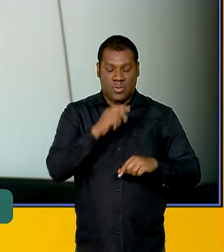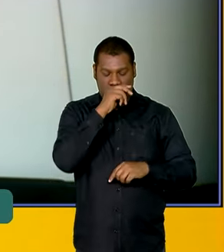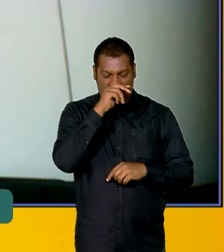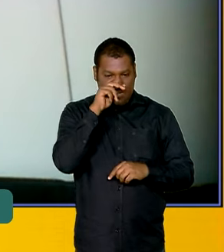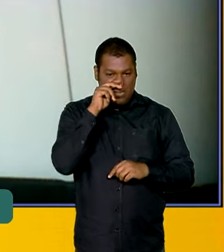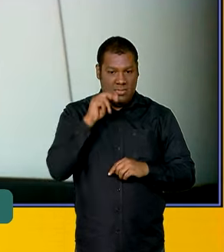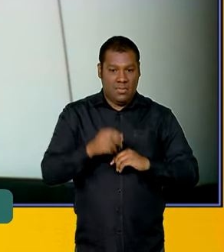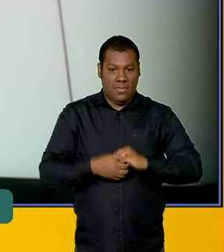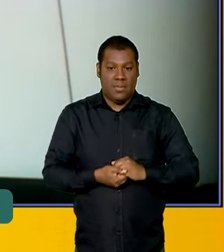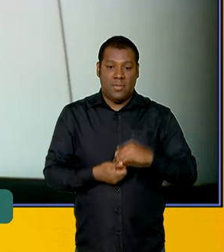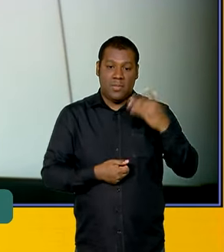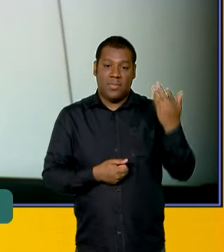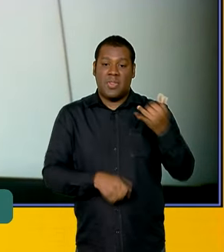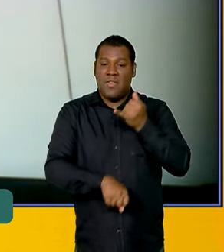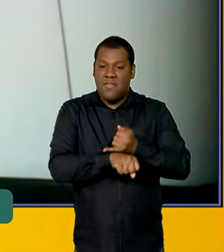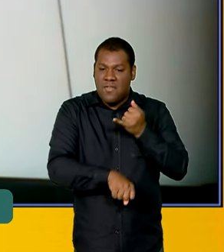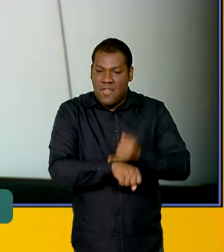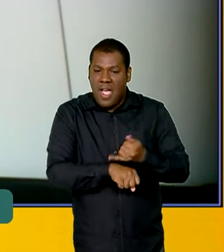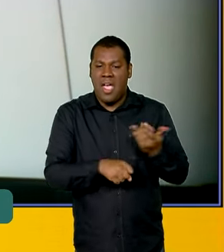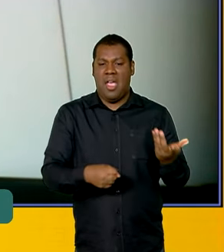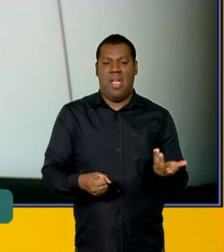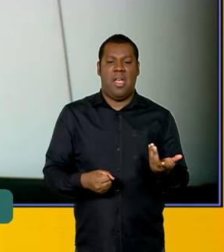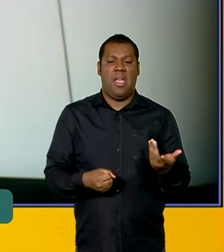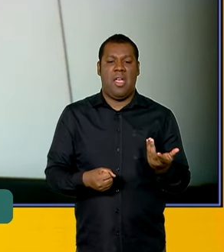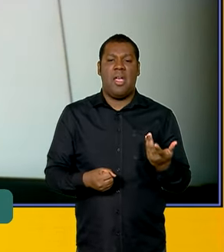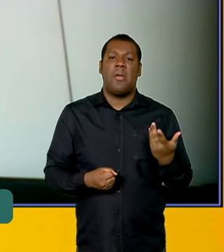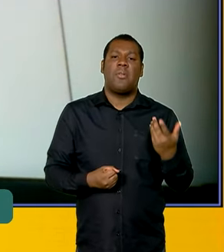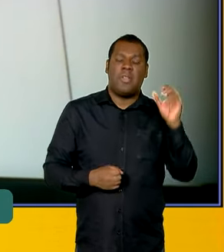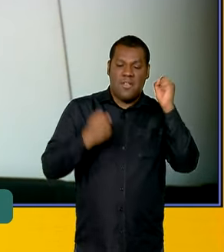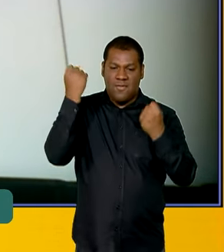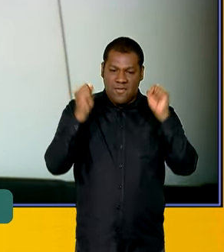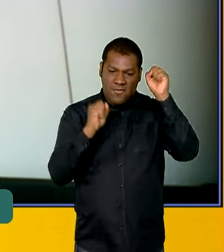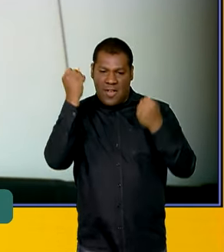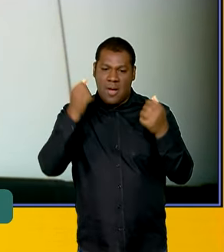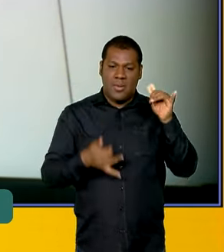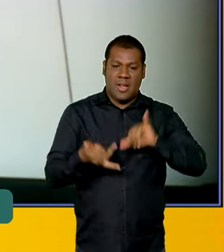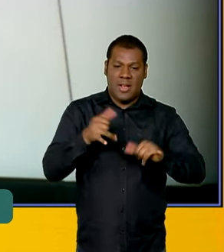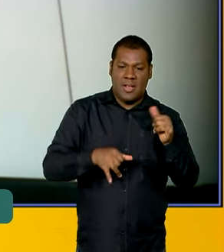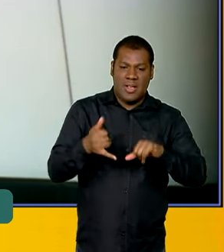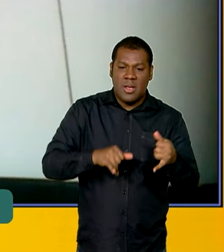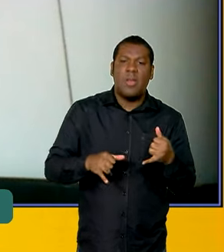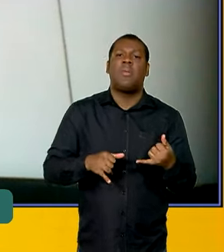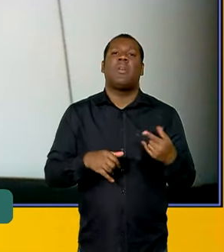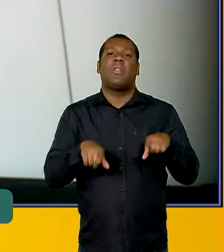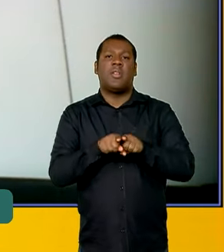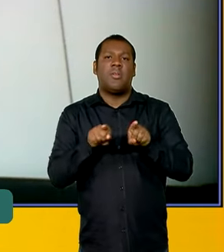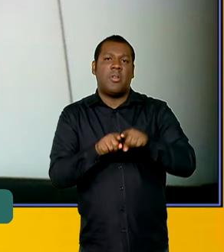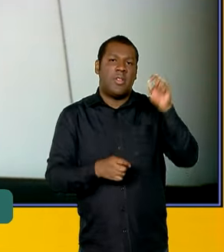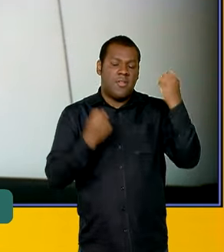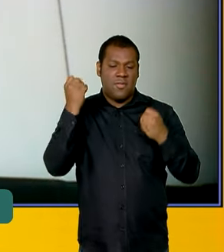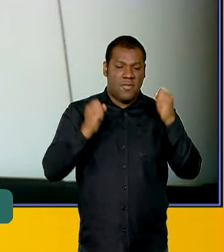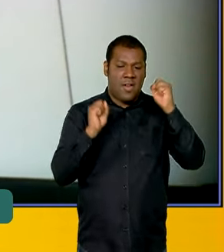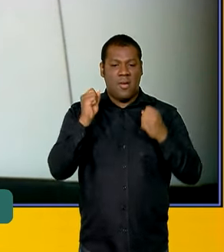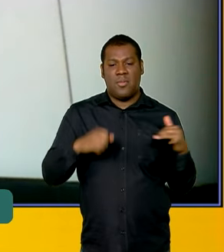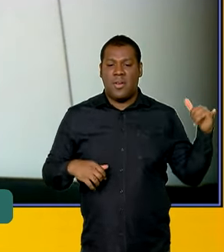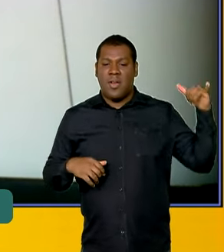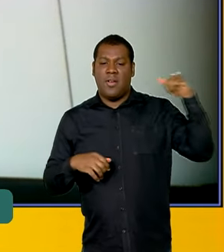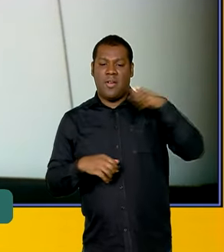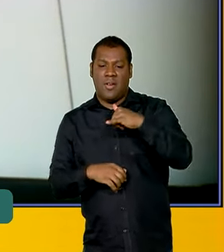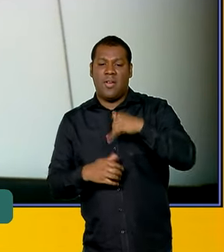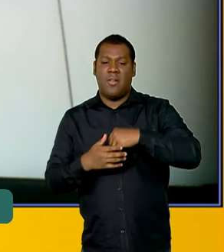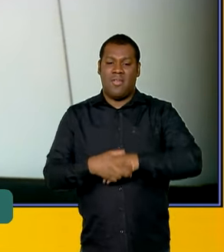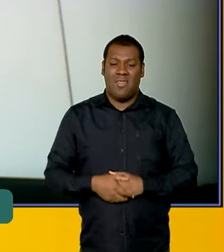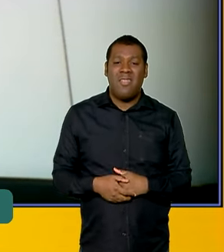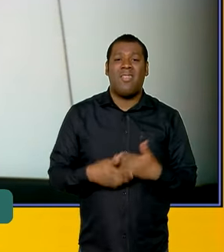especificamente aço, cimento, indústria química, aviação, que são setores de difícil